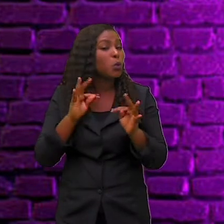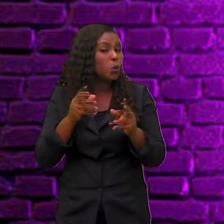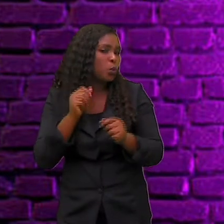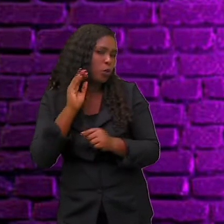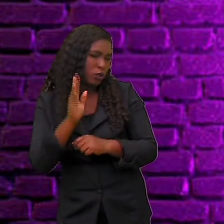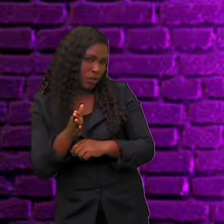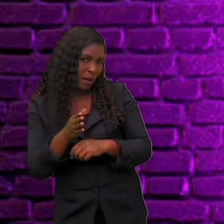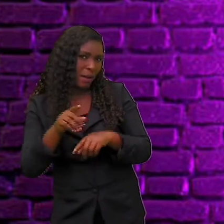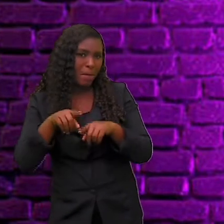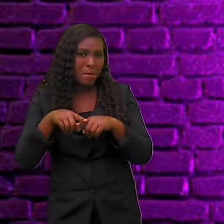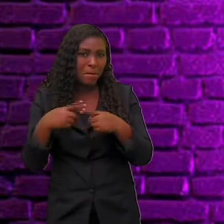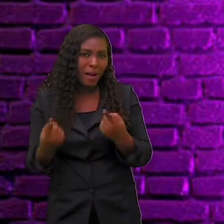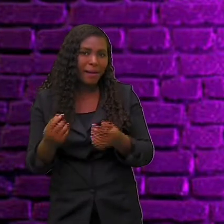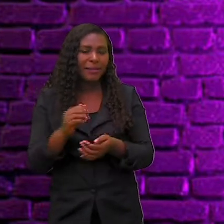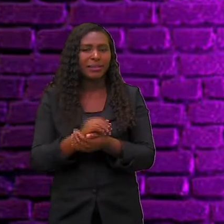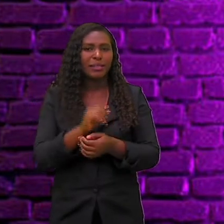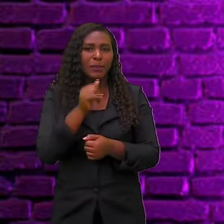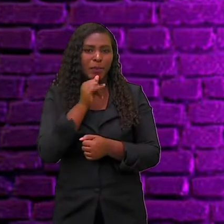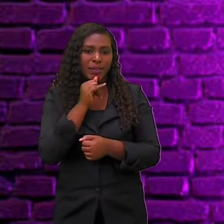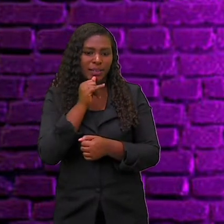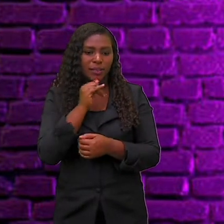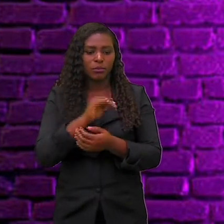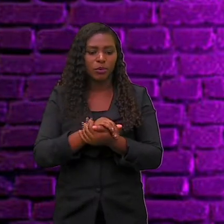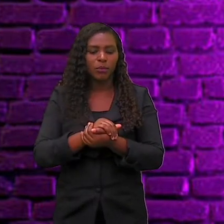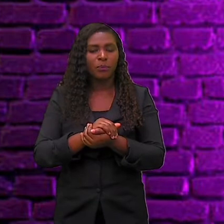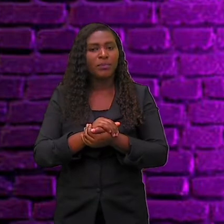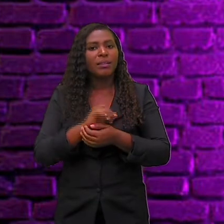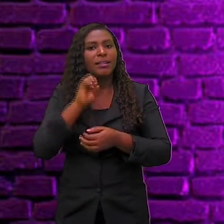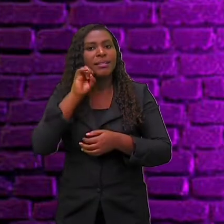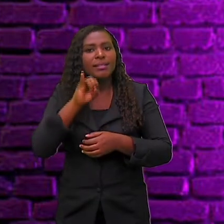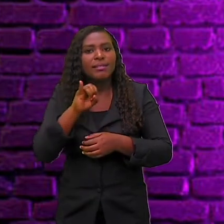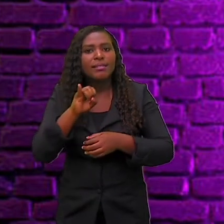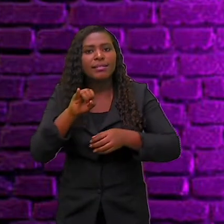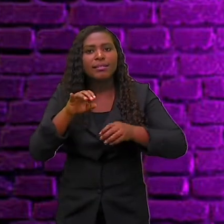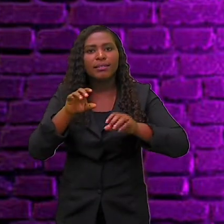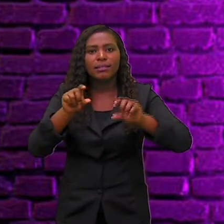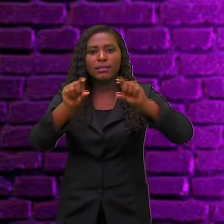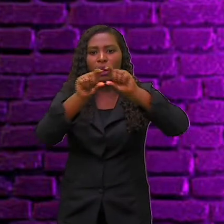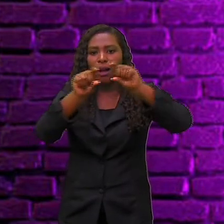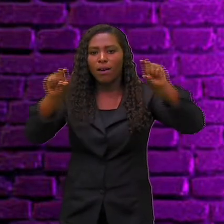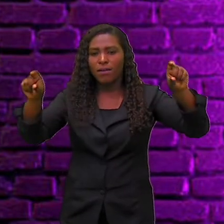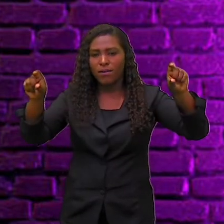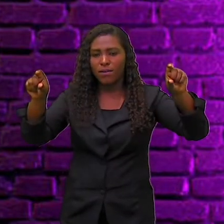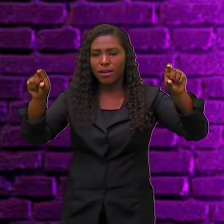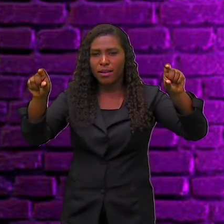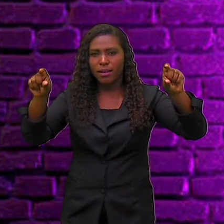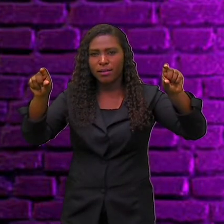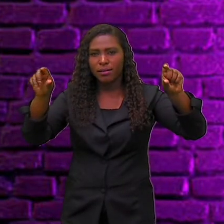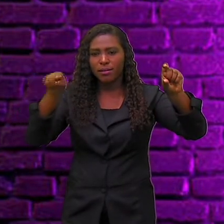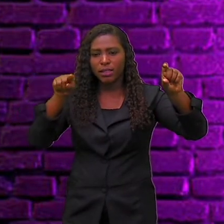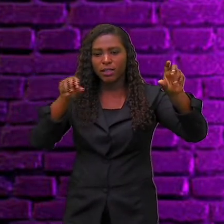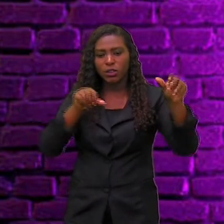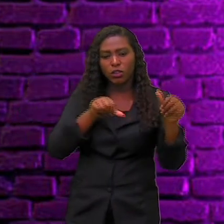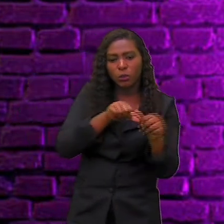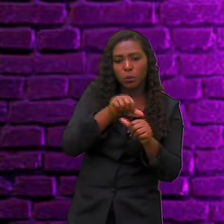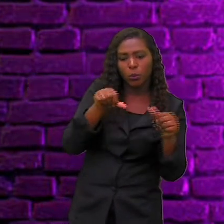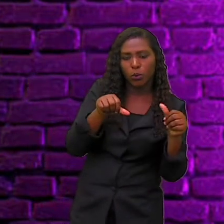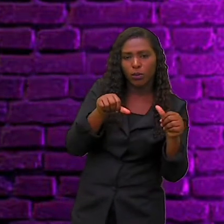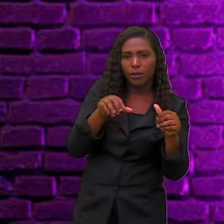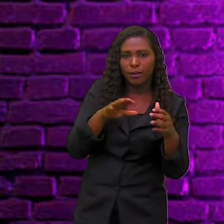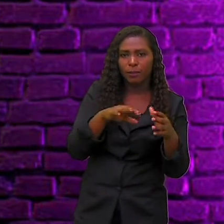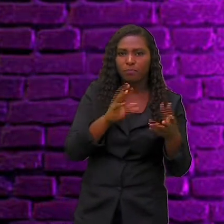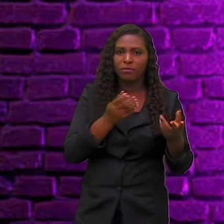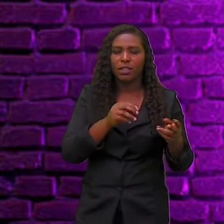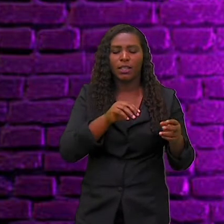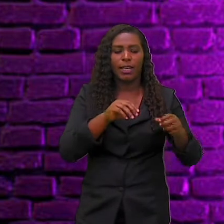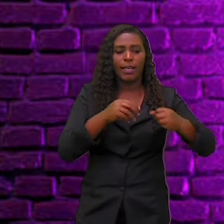uma oração que está aí na voz ativa pra voz passiva, ela corre o risco aí de perder